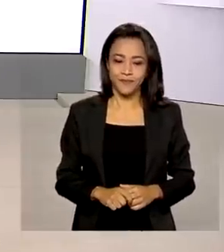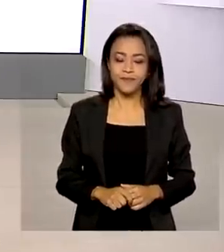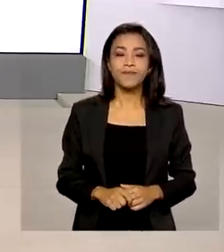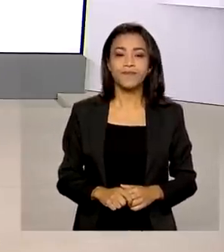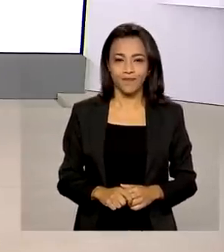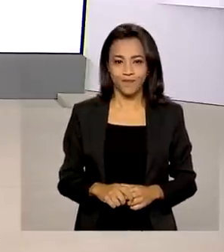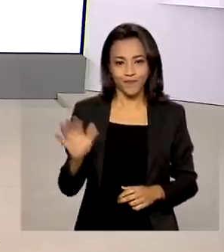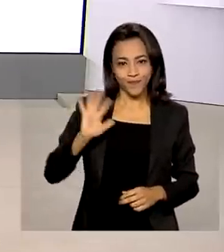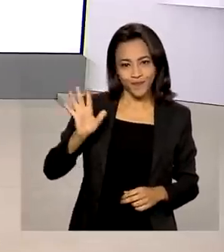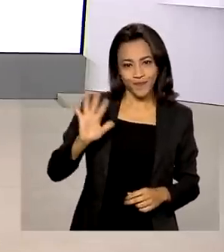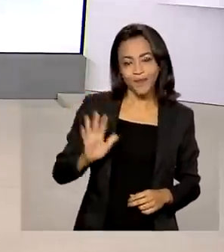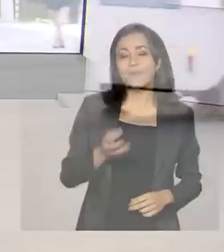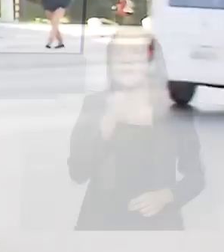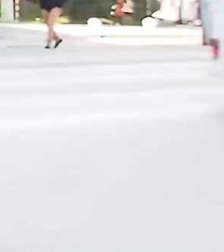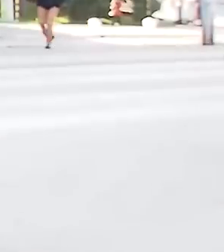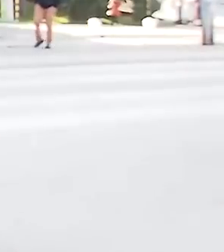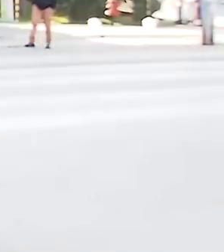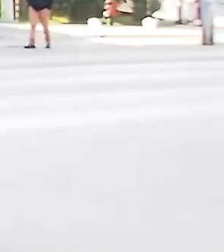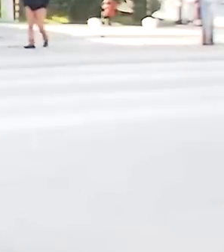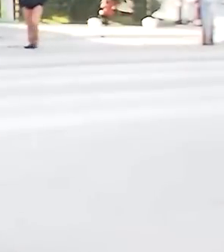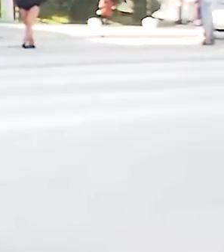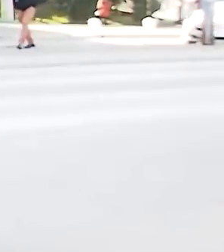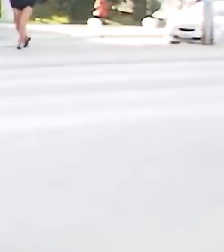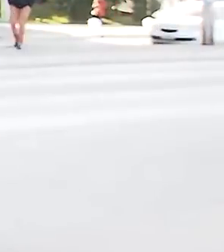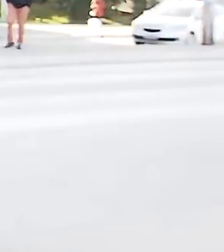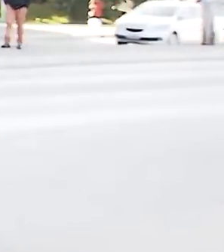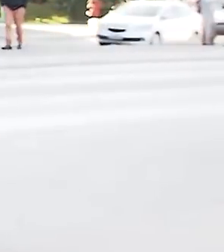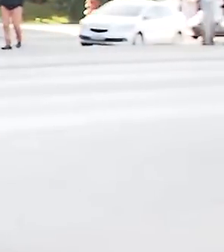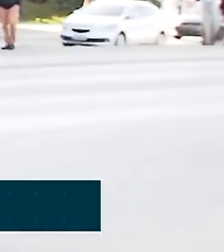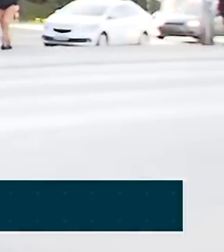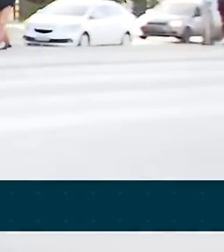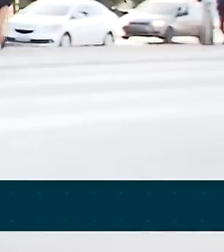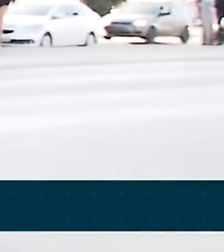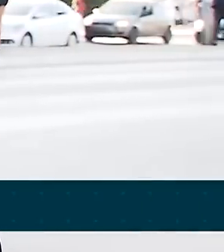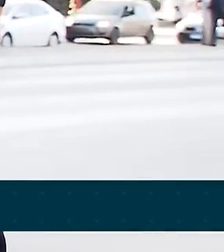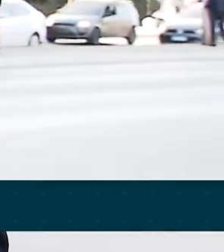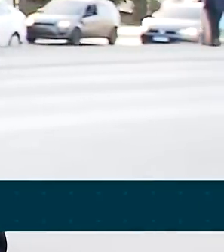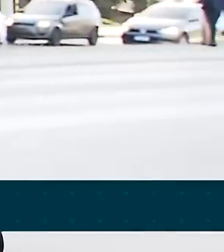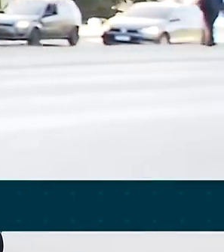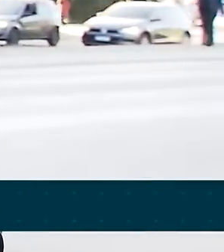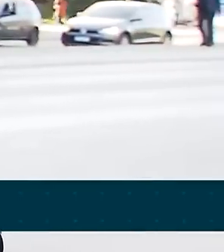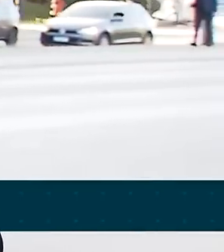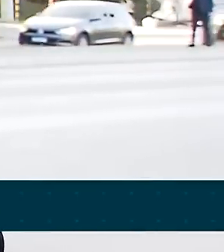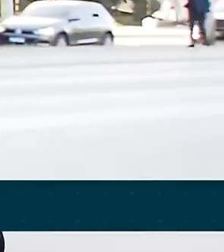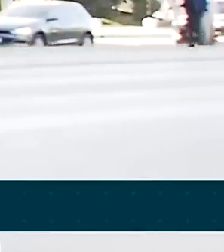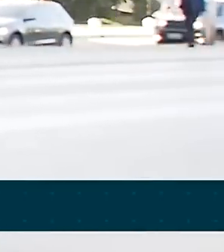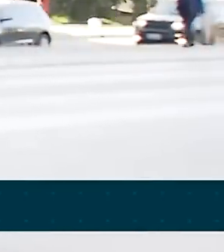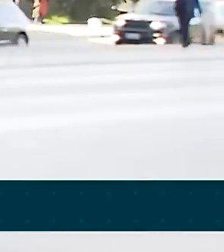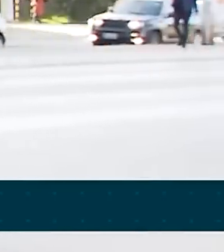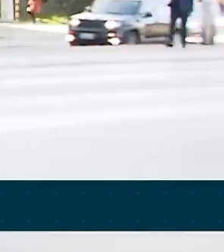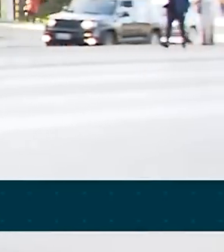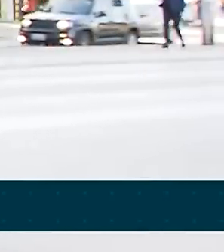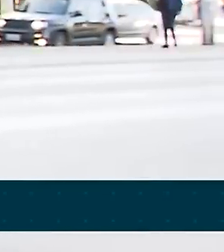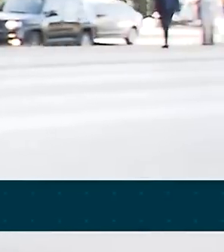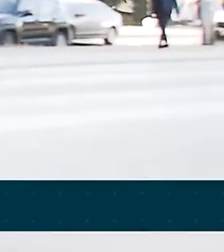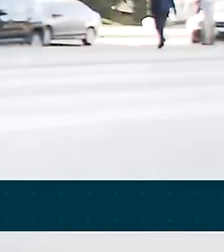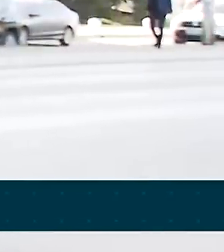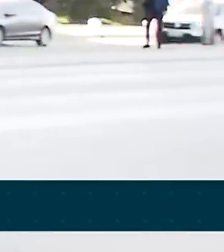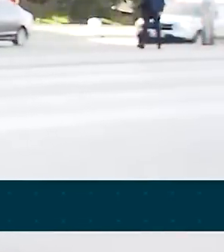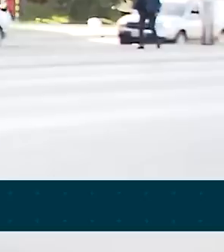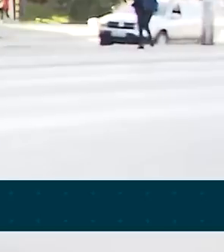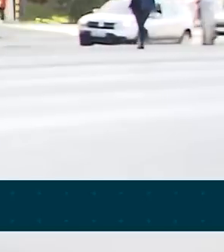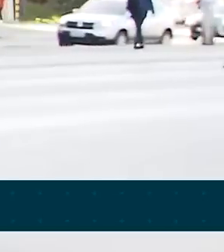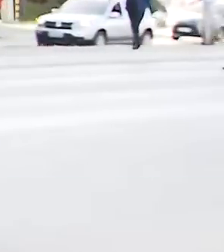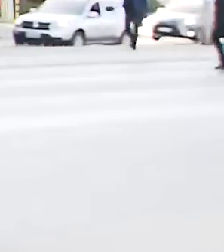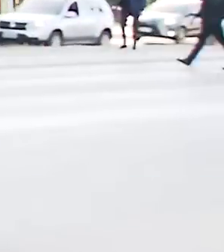Olá, Mara. Bom dia para você e bom dia a todos. É isso mesmo. E essa decisão foi tomada por unanimidade pela diretoria colediada